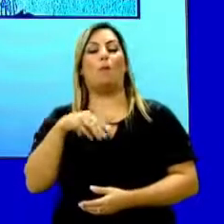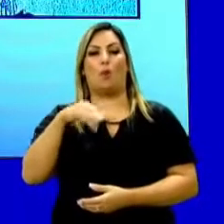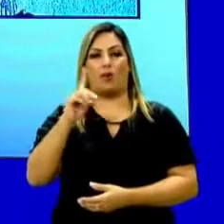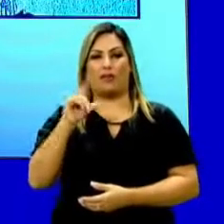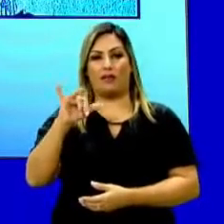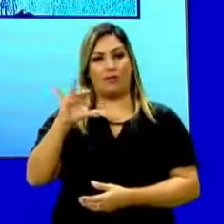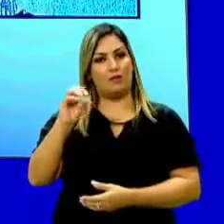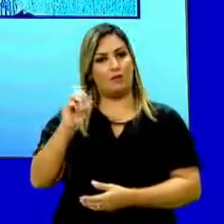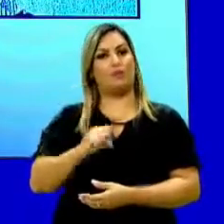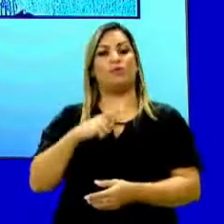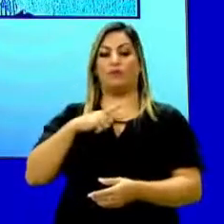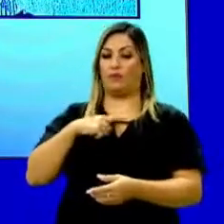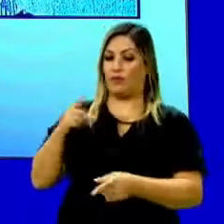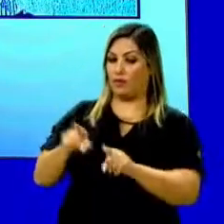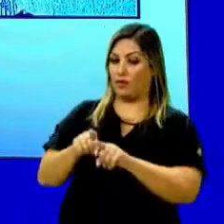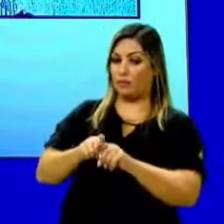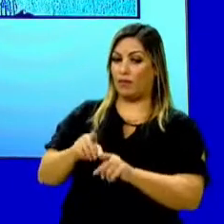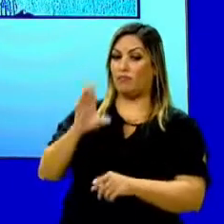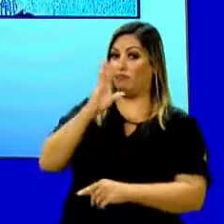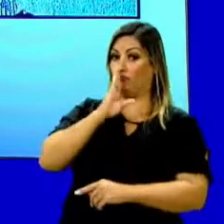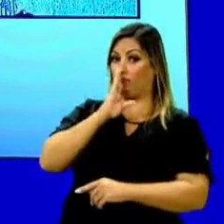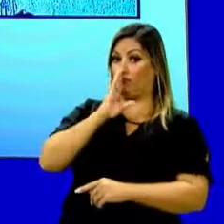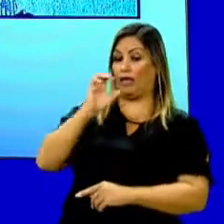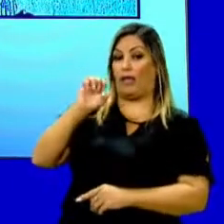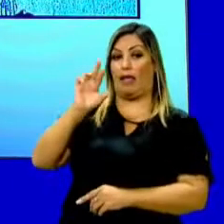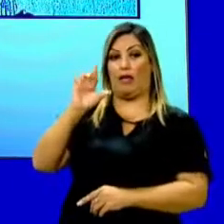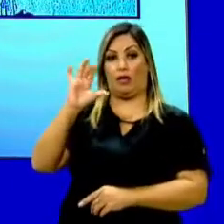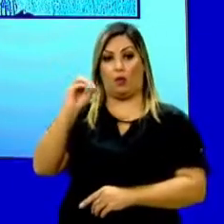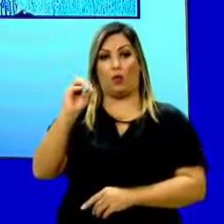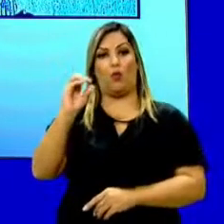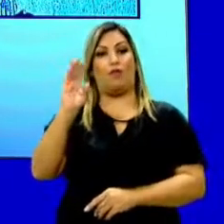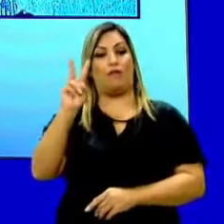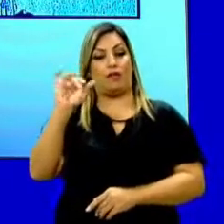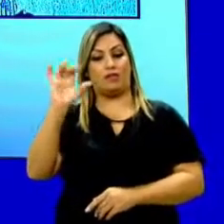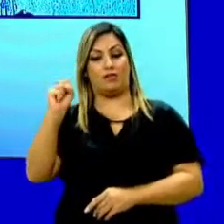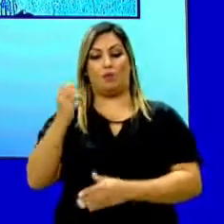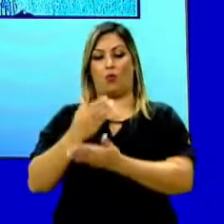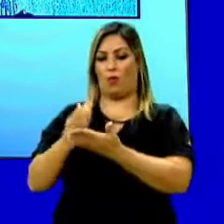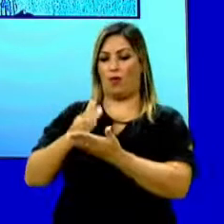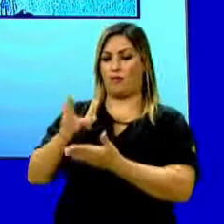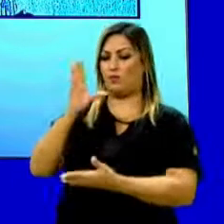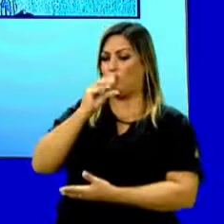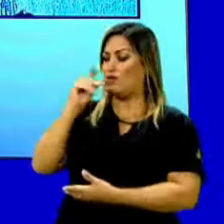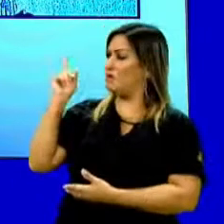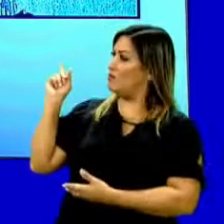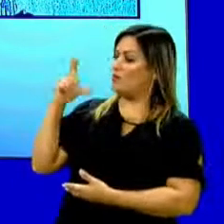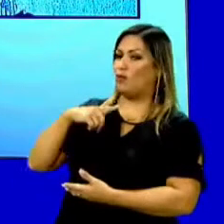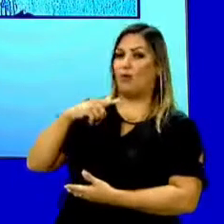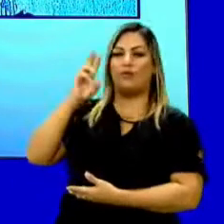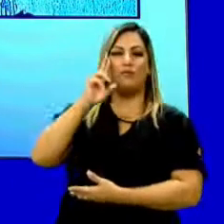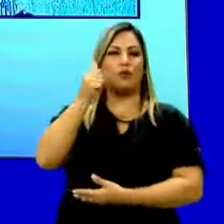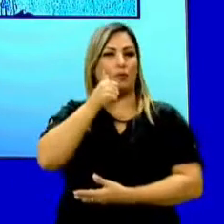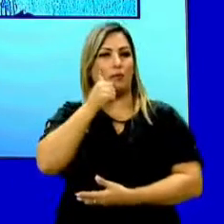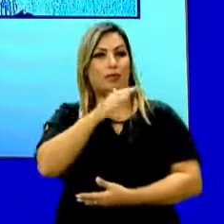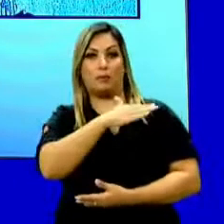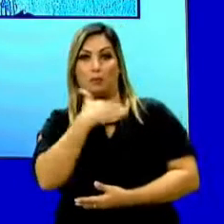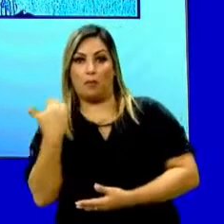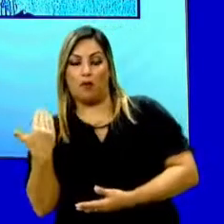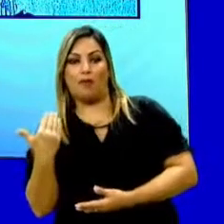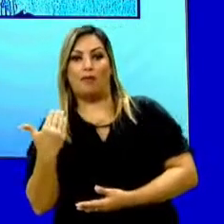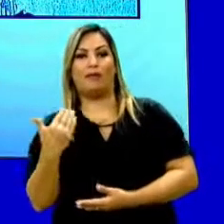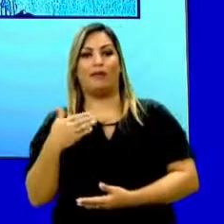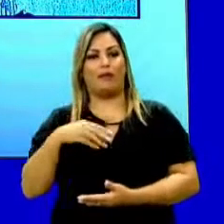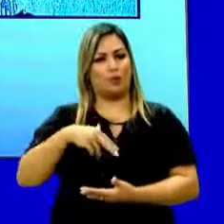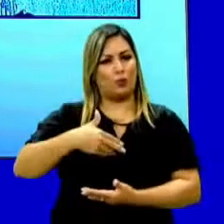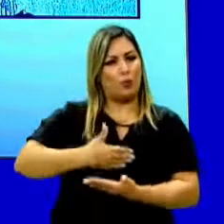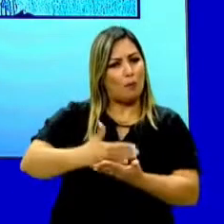Ou ainda, o resto é silêncio do Érico Veríssimo, que conta a história de uma moça que morre no início